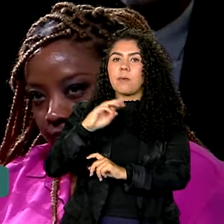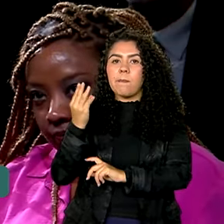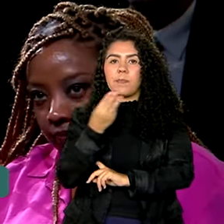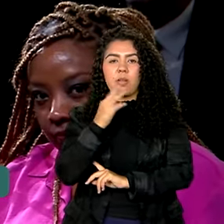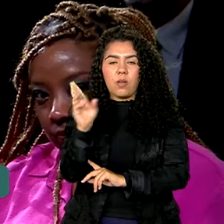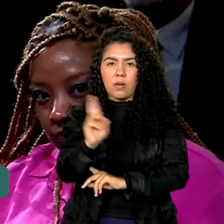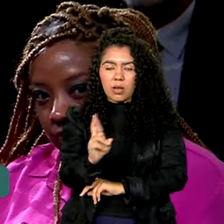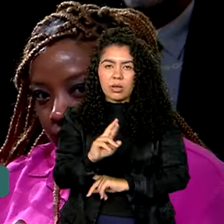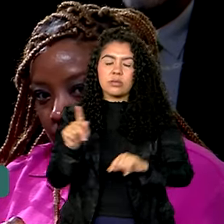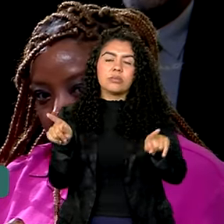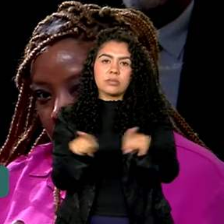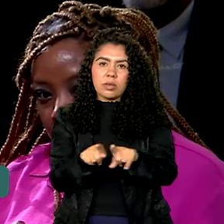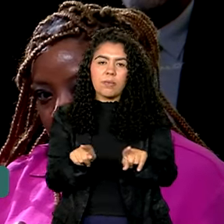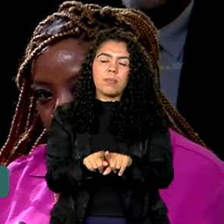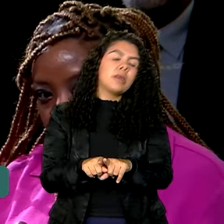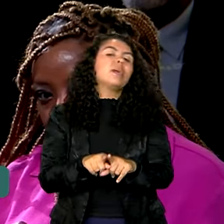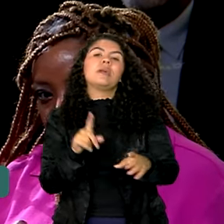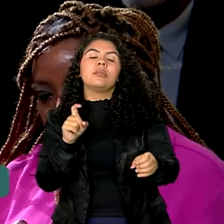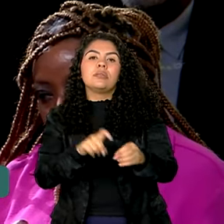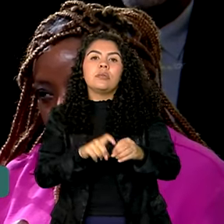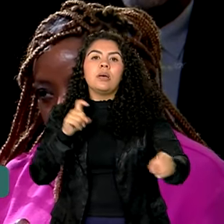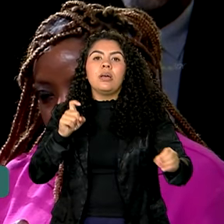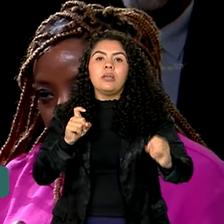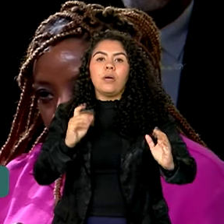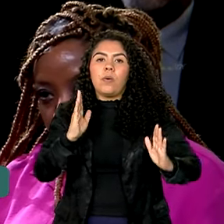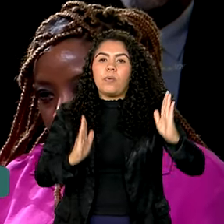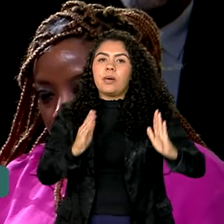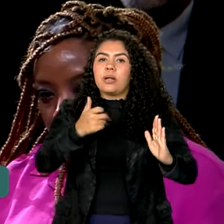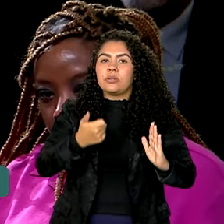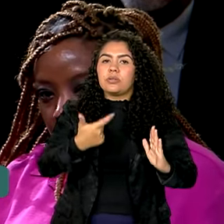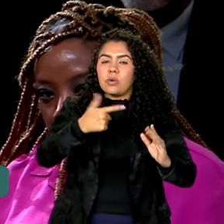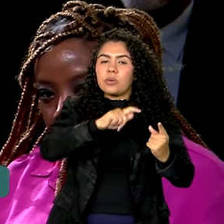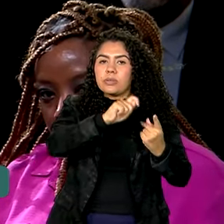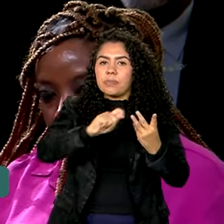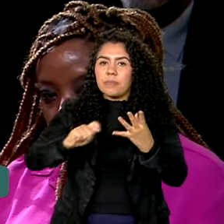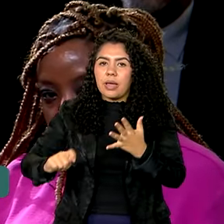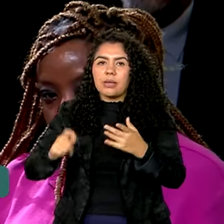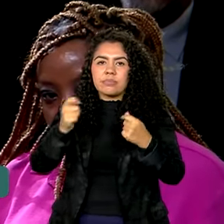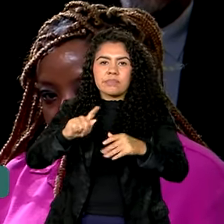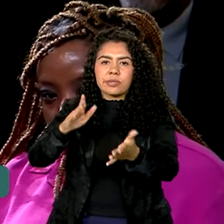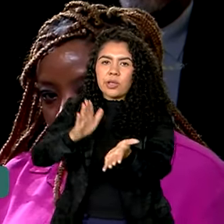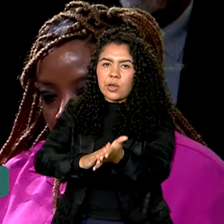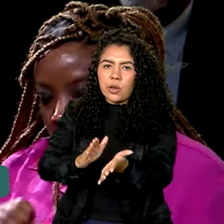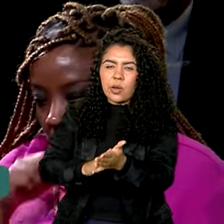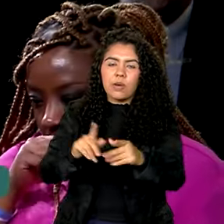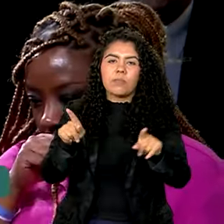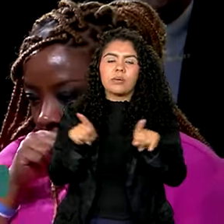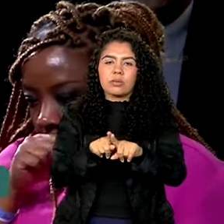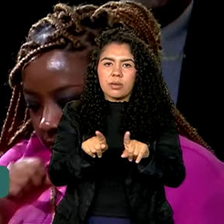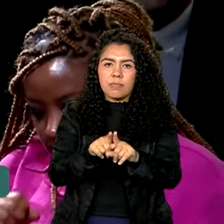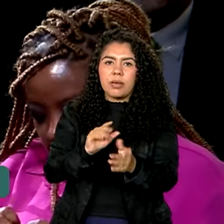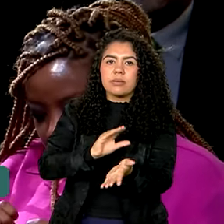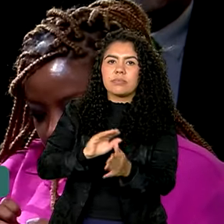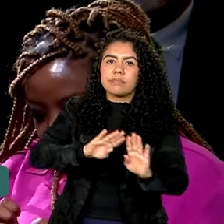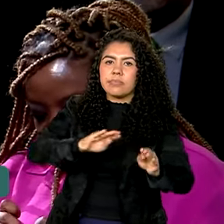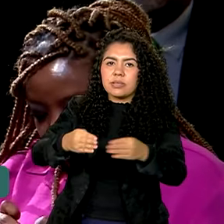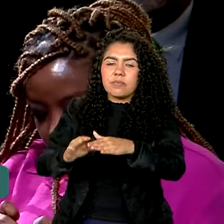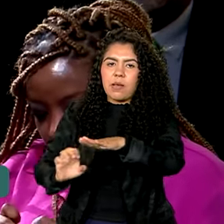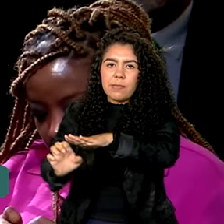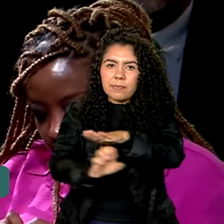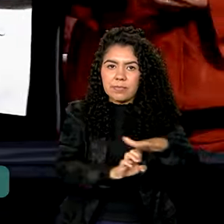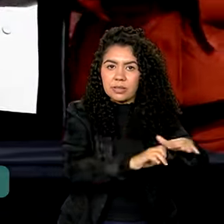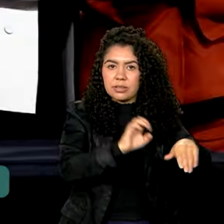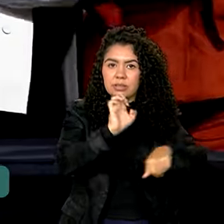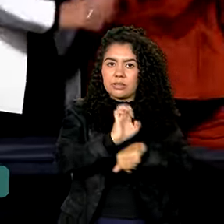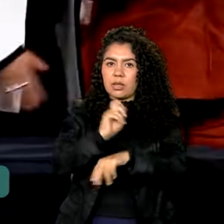suspender até 12 meses as cobranças relativas, as linhas de crédito em curso para empresas e projetos realizados no Rio